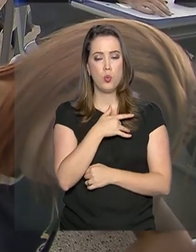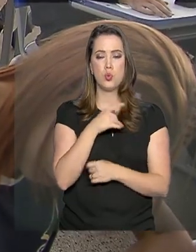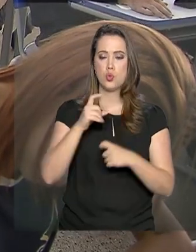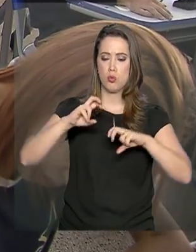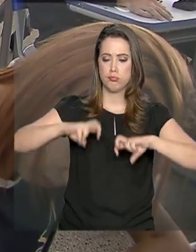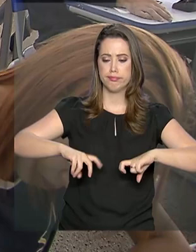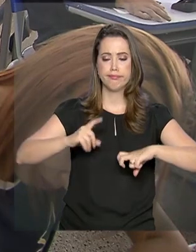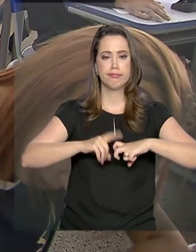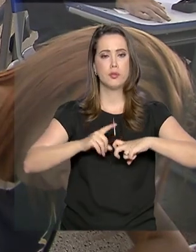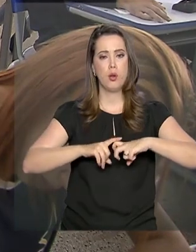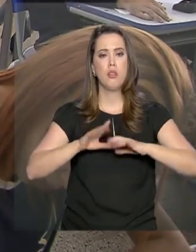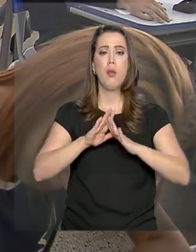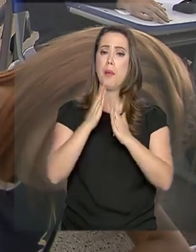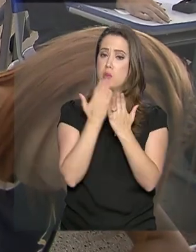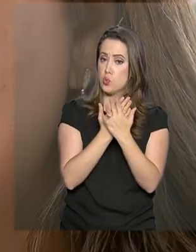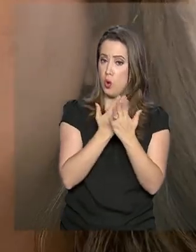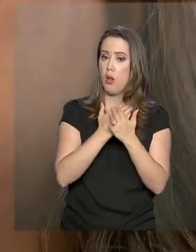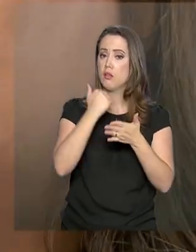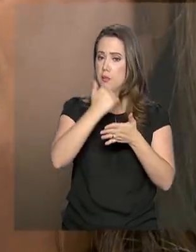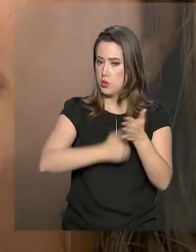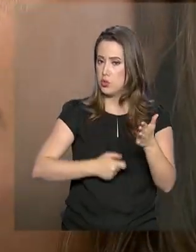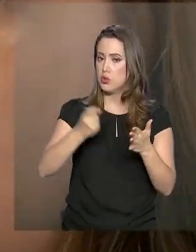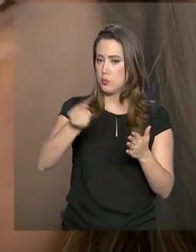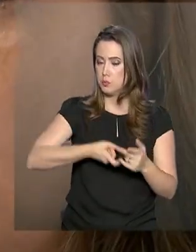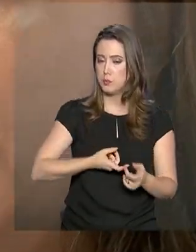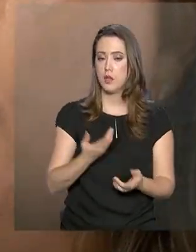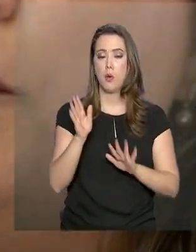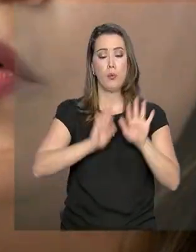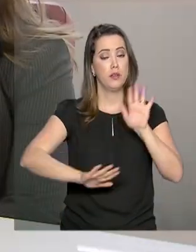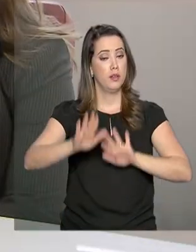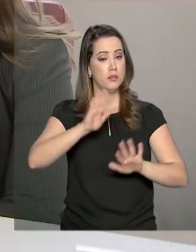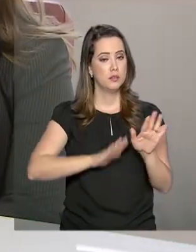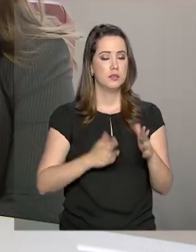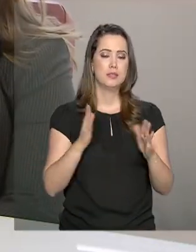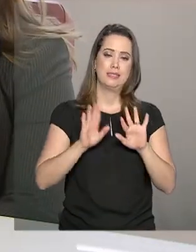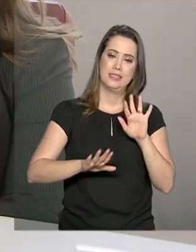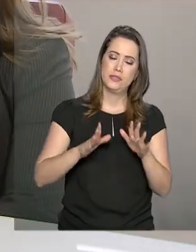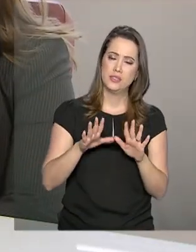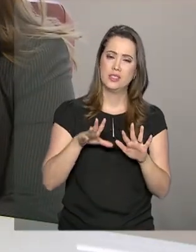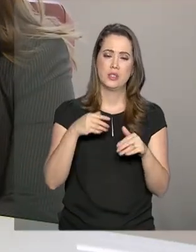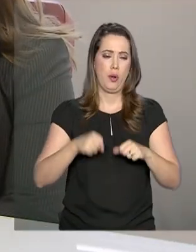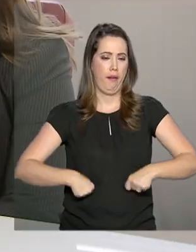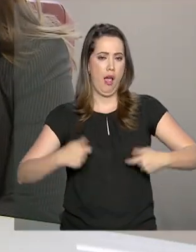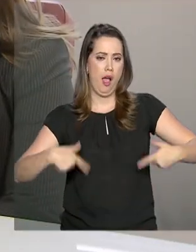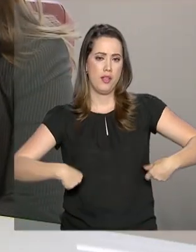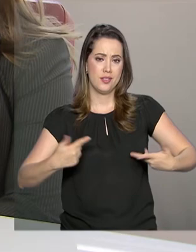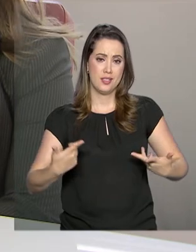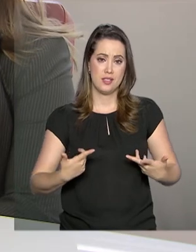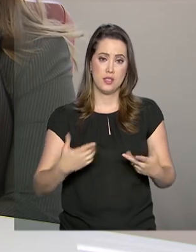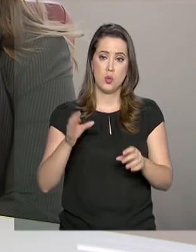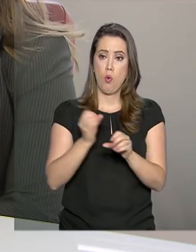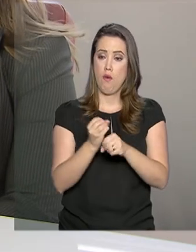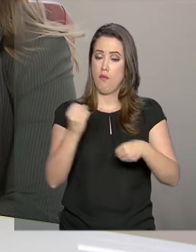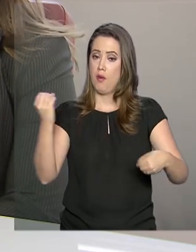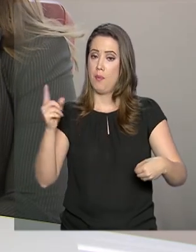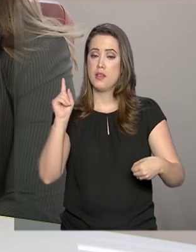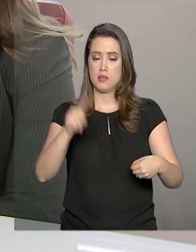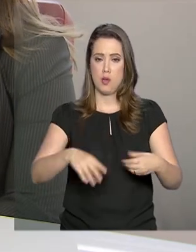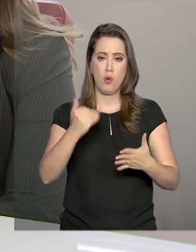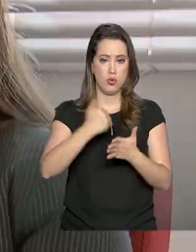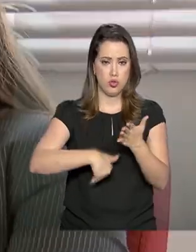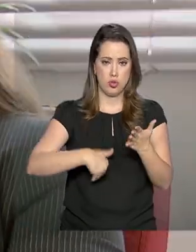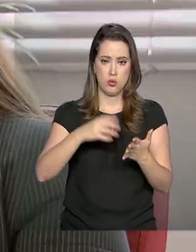mensalidades escolares, por exemplo. E é preciso ter cuidado, porque nem todo gasto com formação é